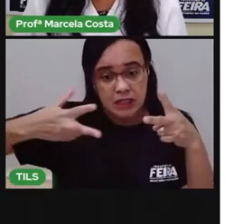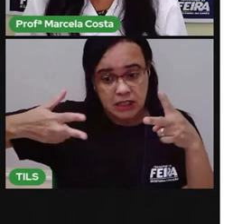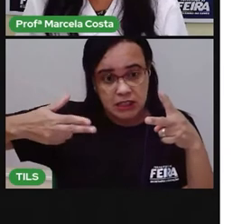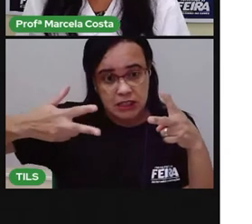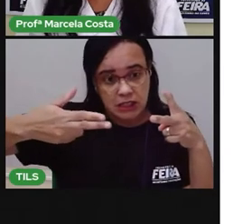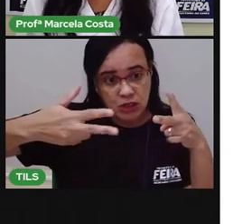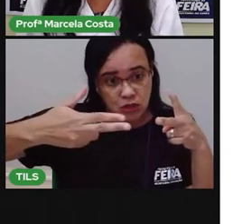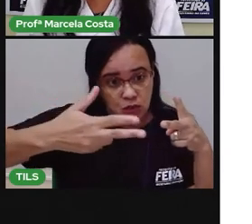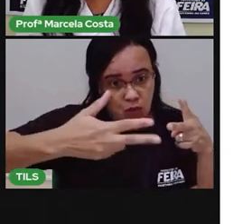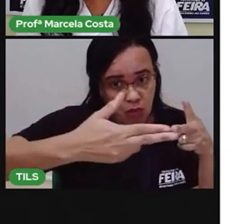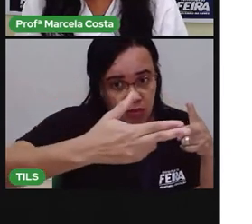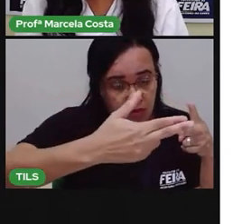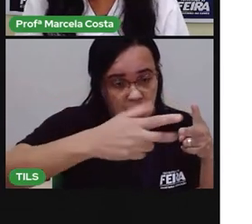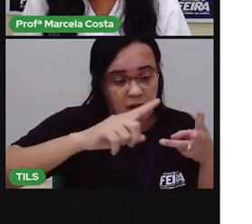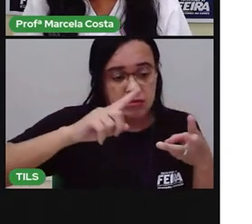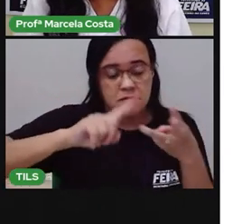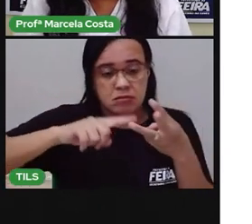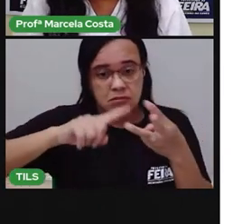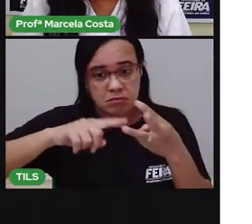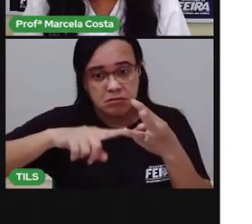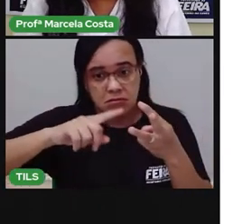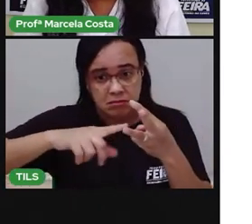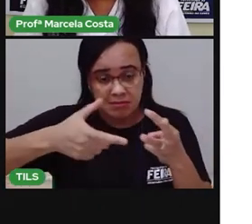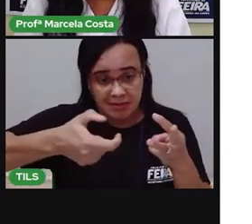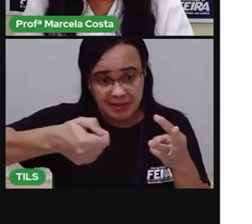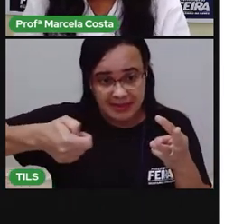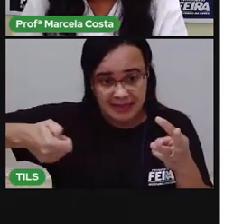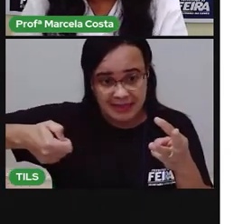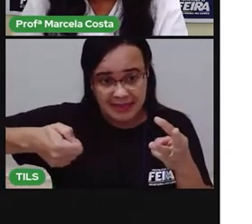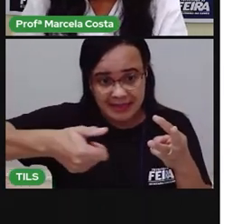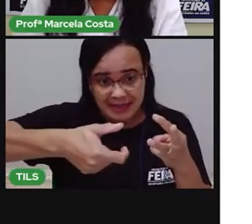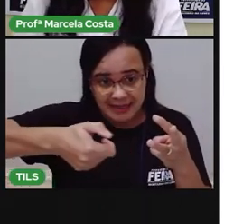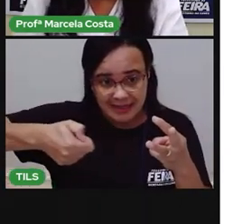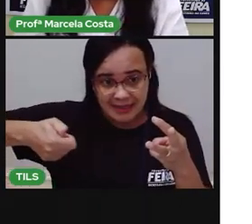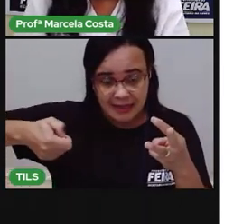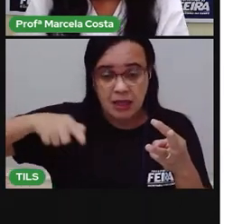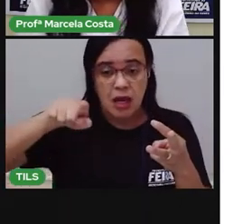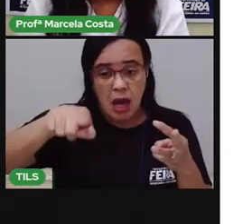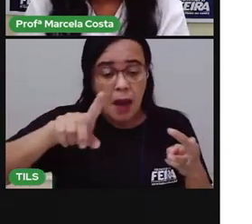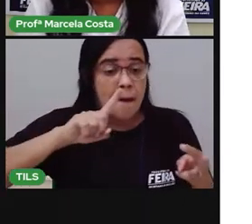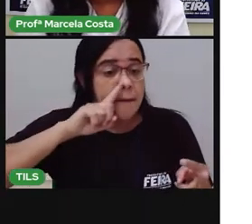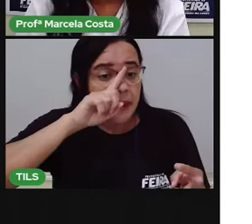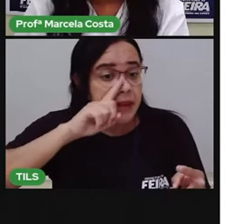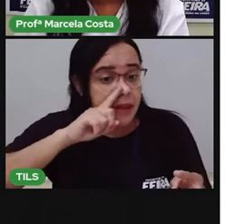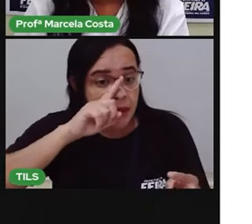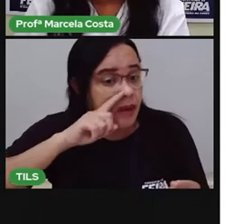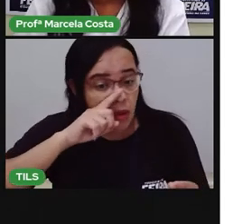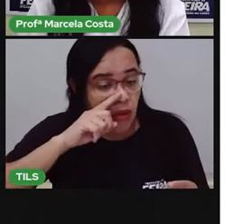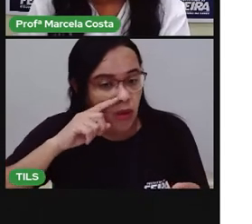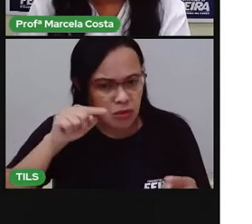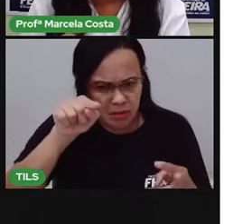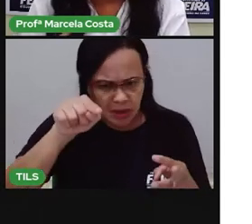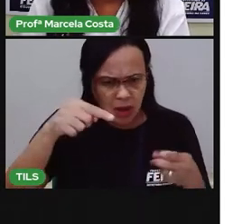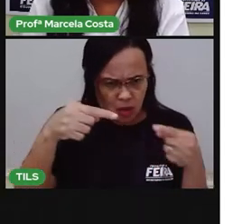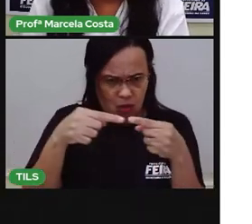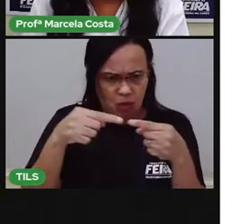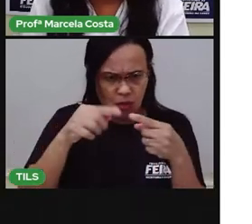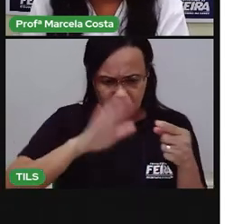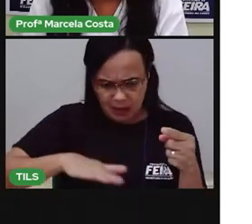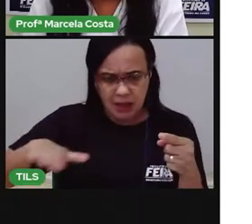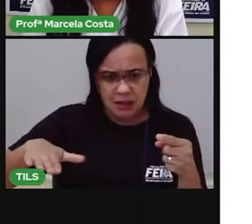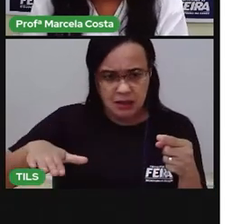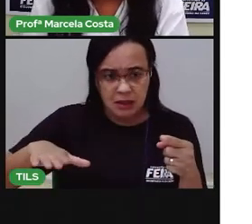são objetos que crianças não devem manipular, só adultos, porque eles podem